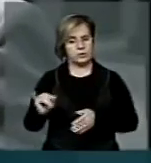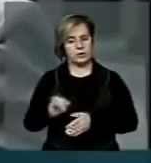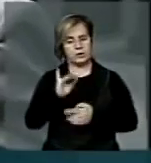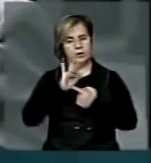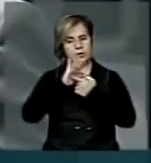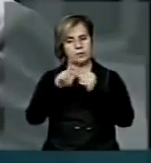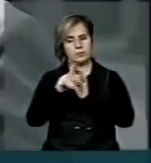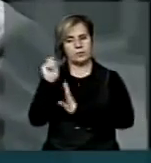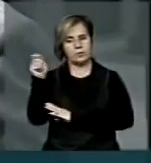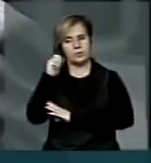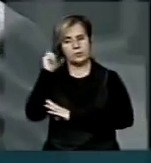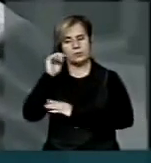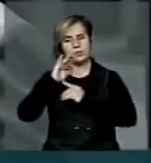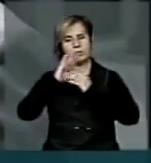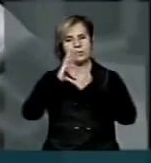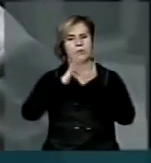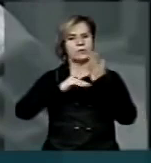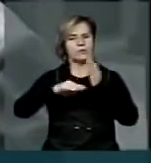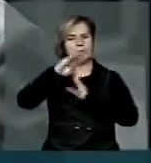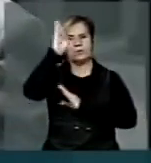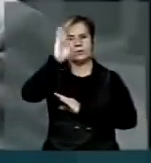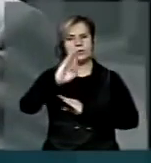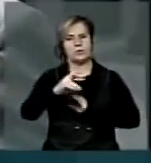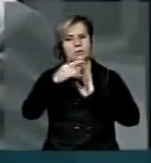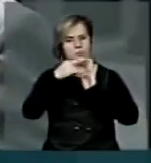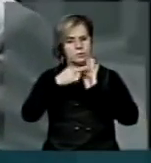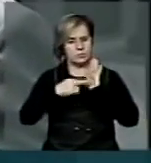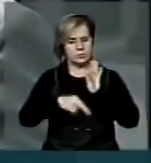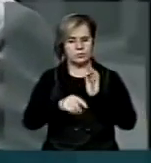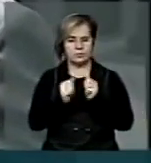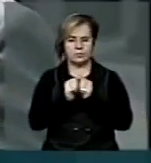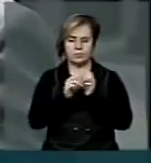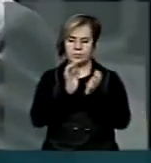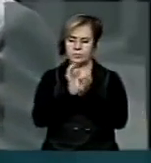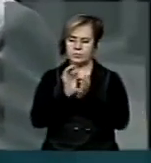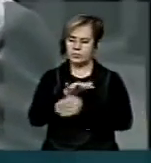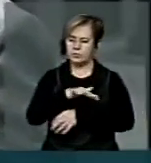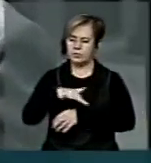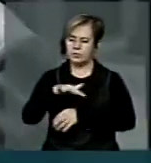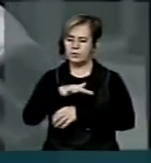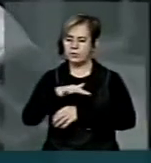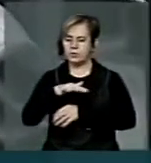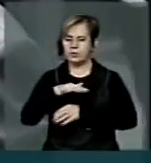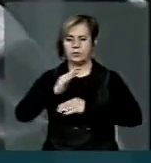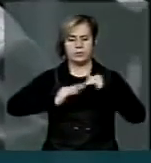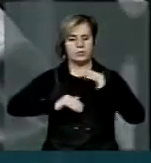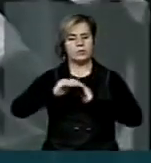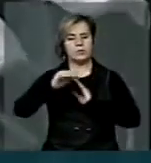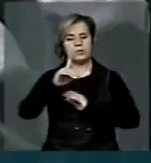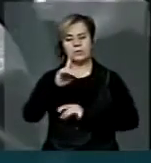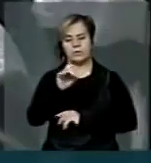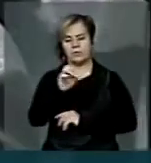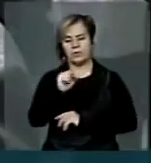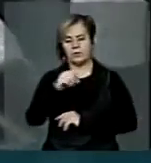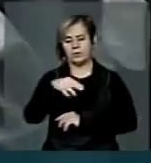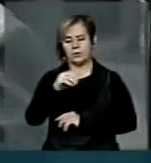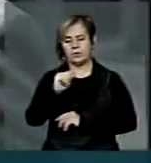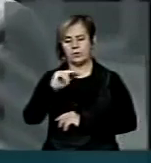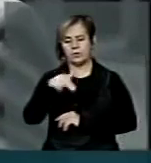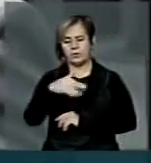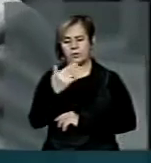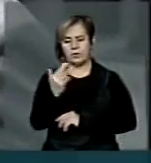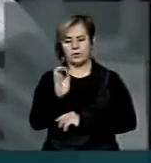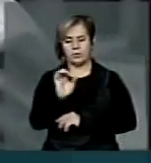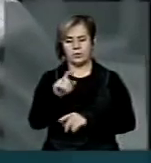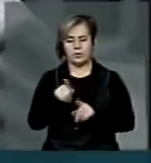do Rio Grande para o Brasil, a regulamentação desses desmanches veiculares. Também queria saudar, senhor presidente, aproveitar os